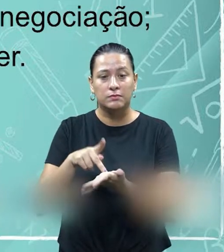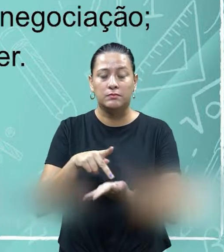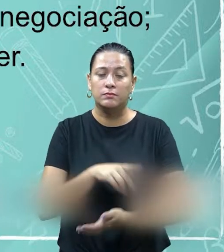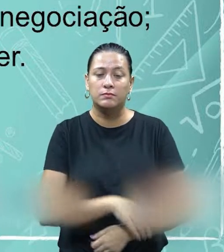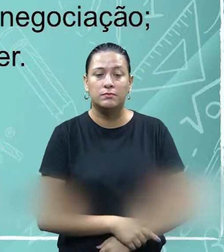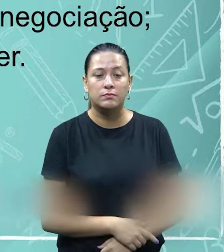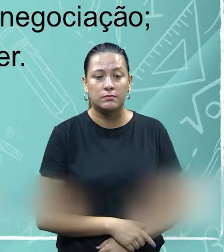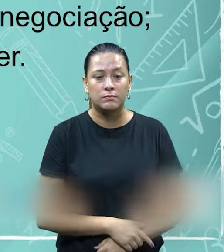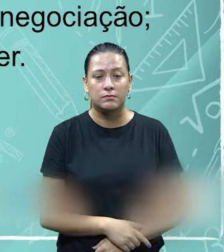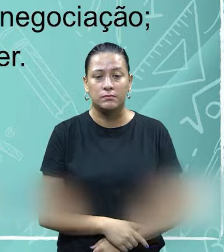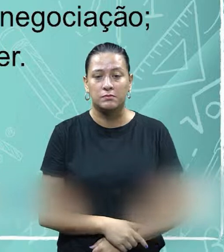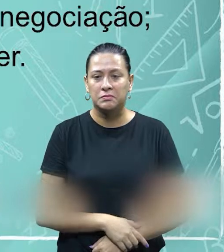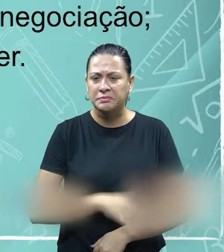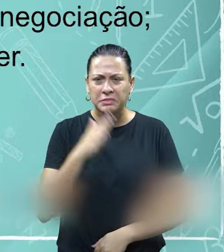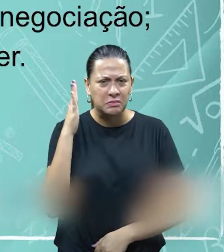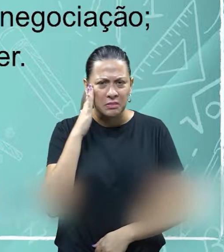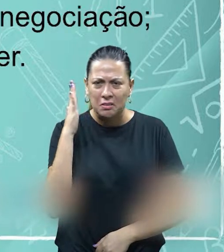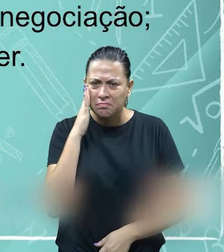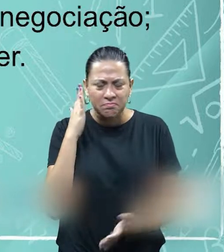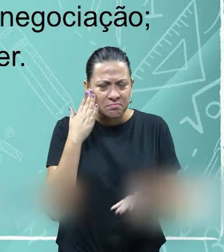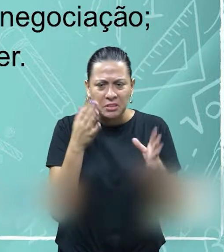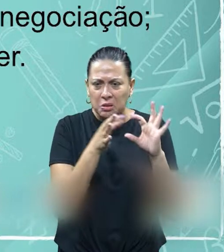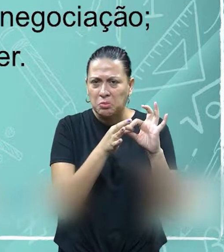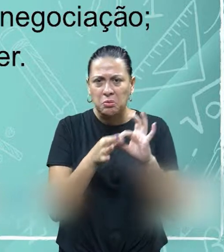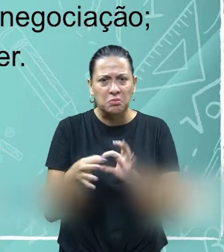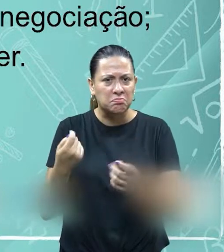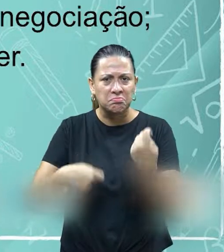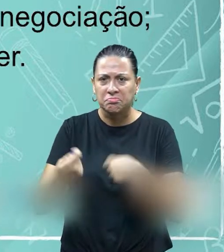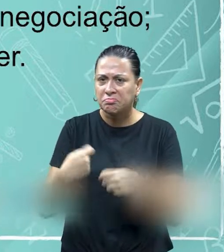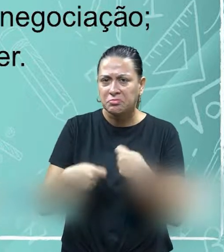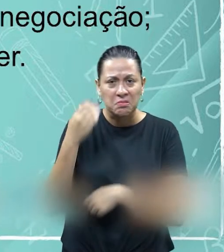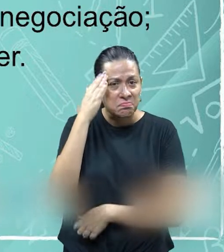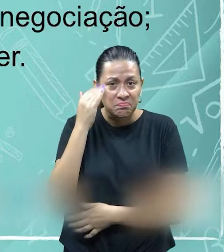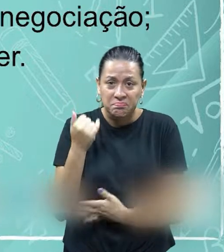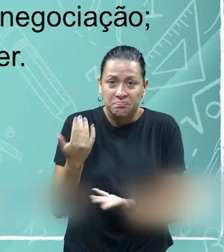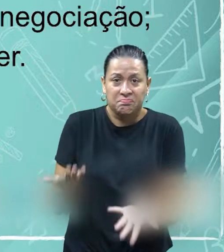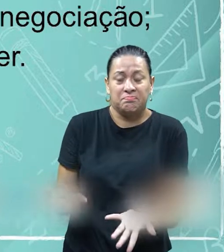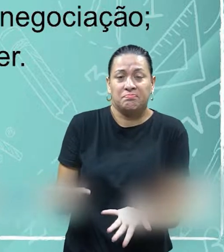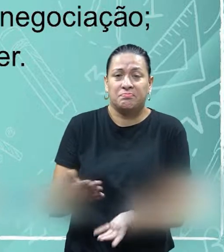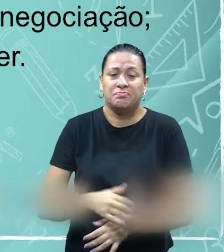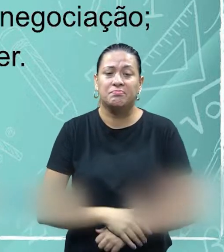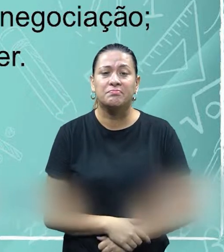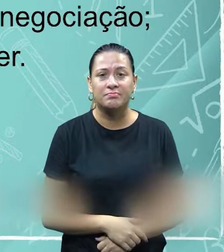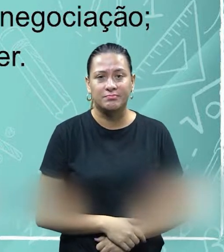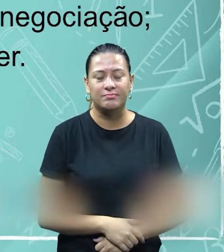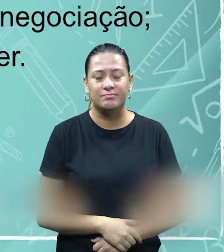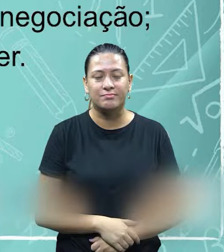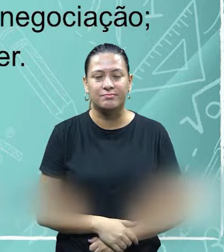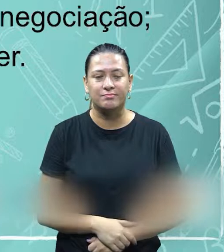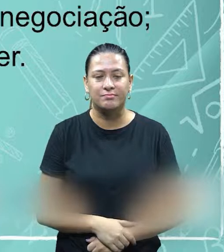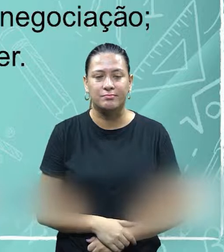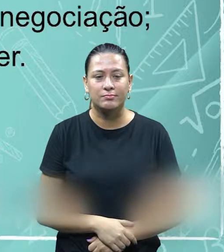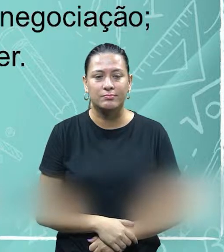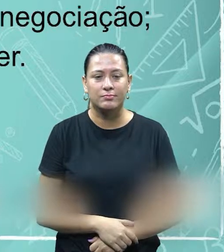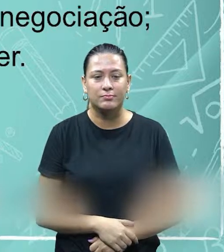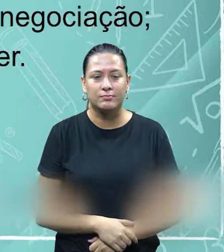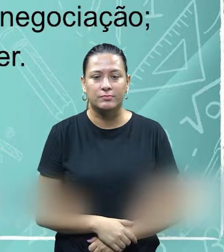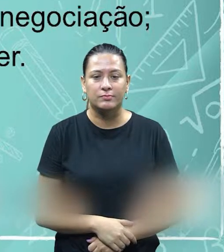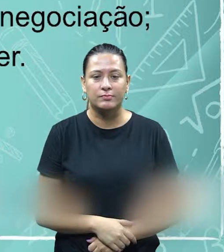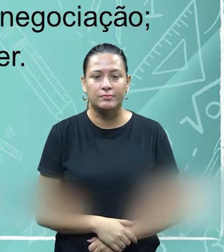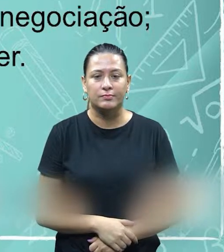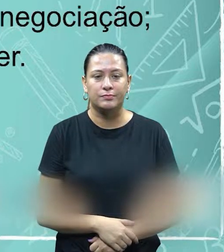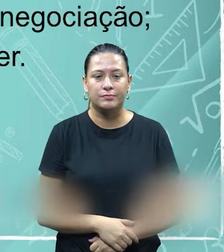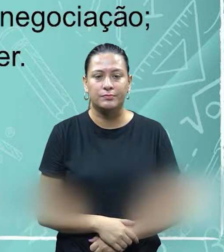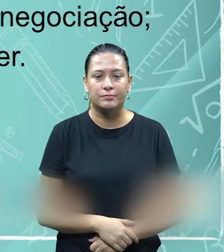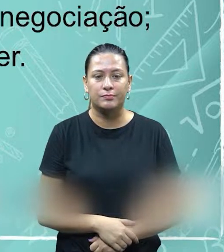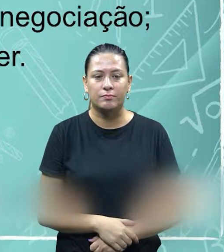encontrada ali, não está compreendendo o contexto da negociação, veja só que a fala dele ficou bem clara ali, aí repara também